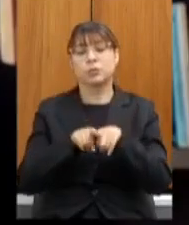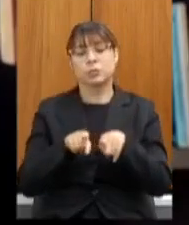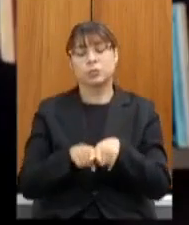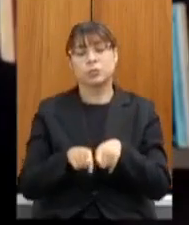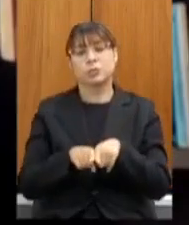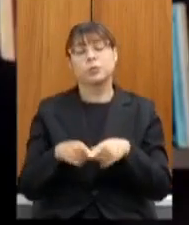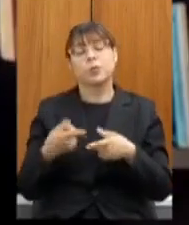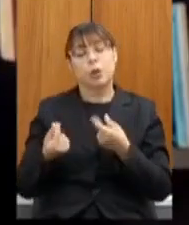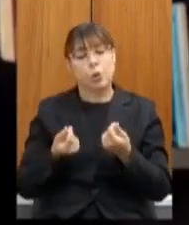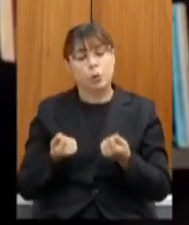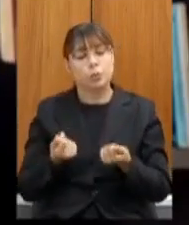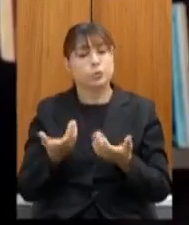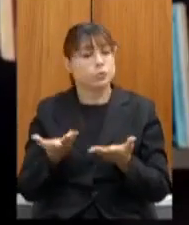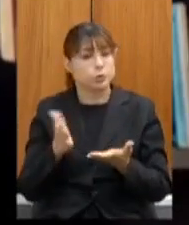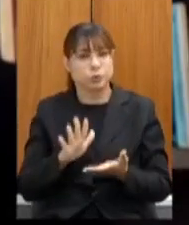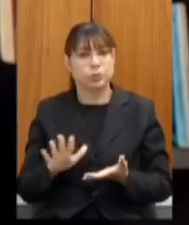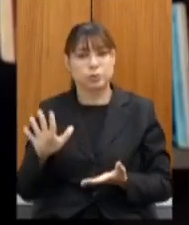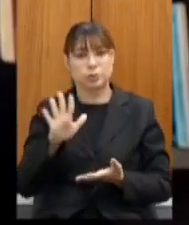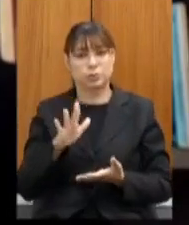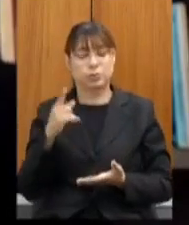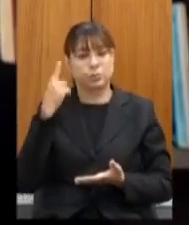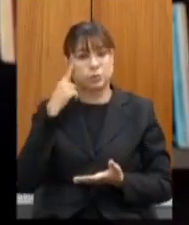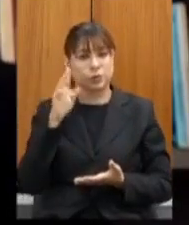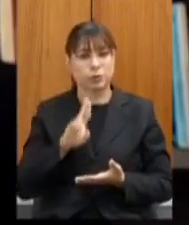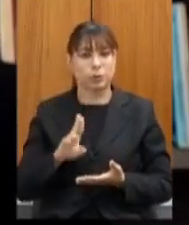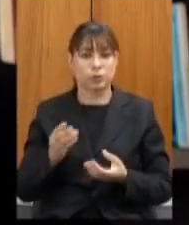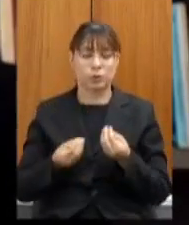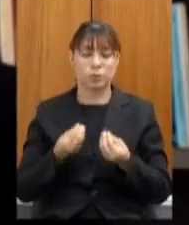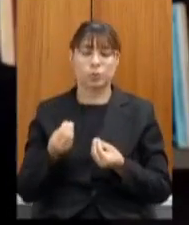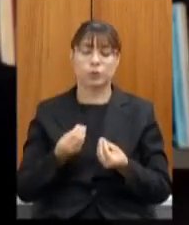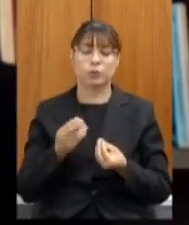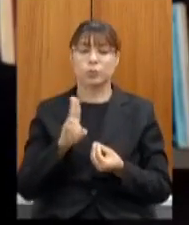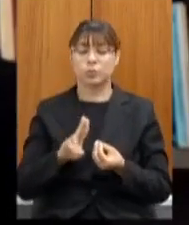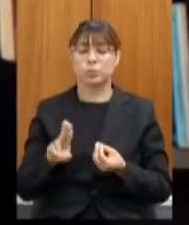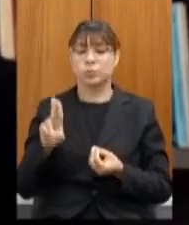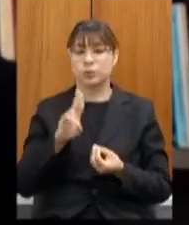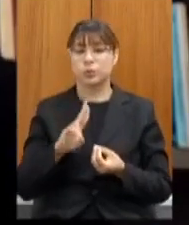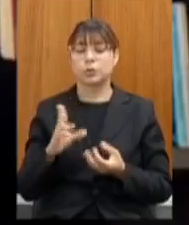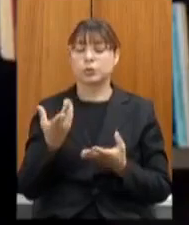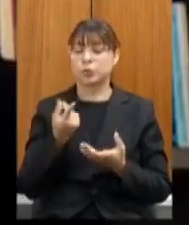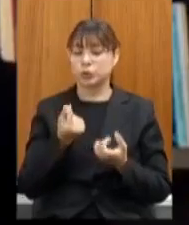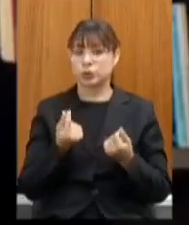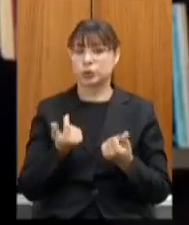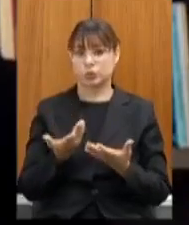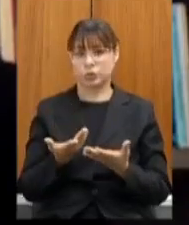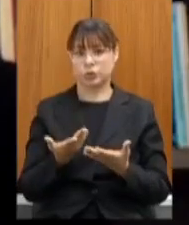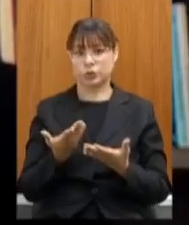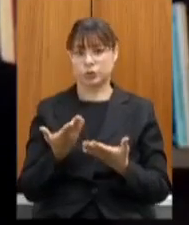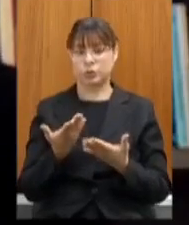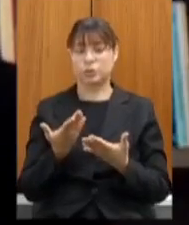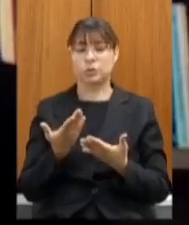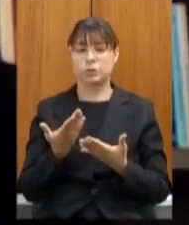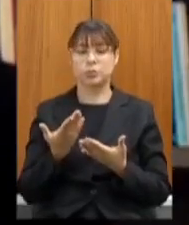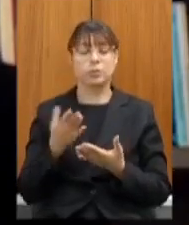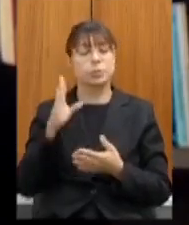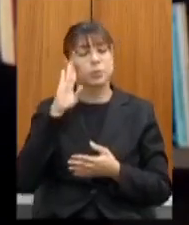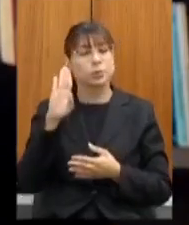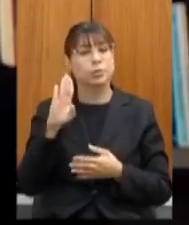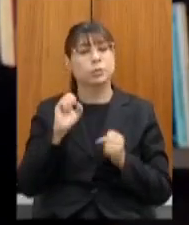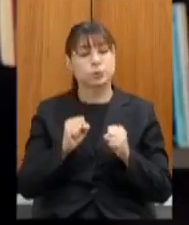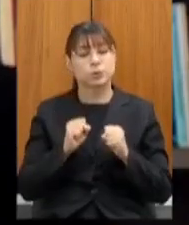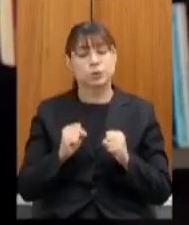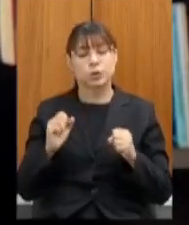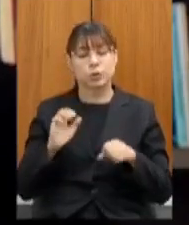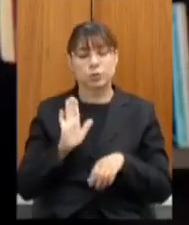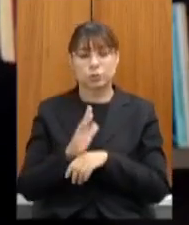função da aplicação de moeda no mercado que inclusive possa continuar sendo utilizado como aporte ao processo de ensino no pós